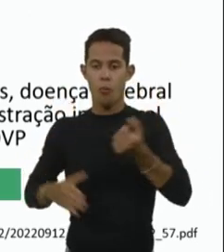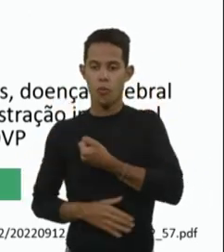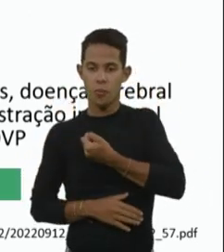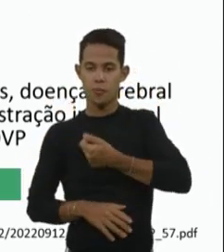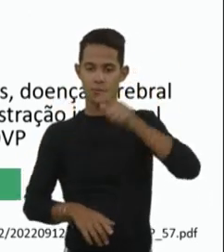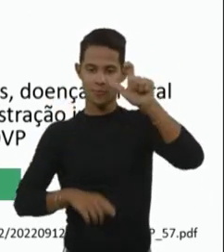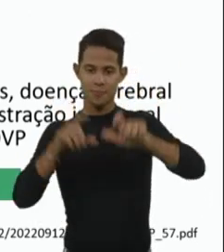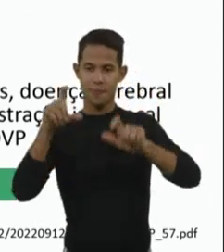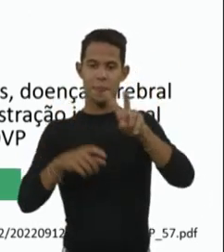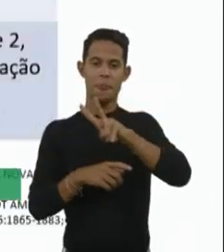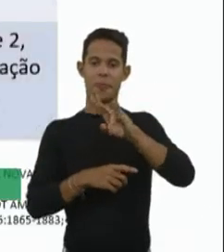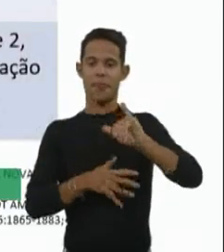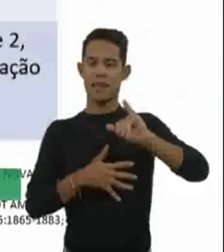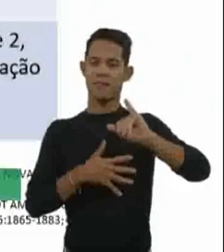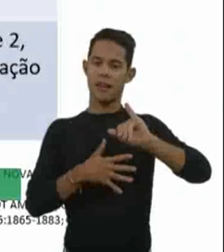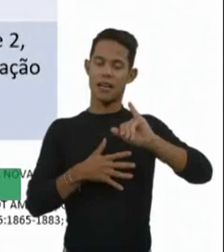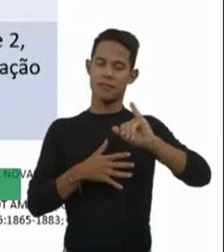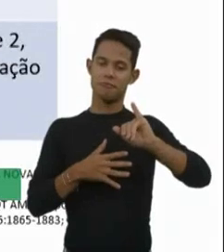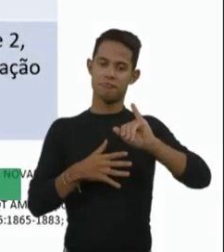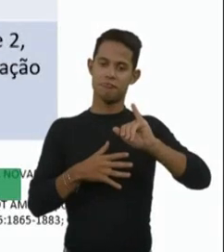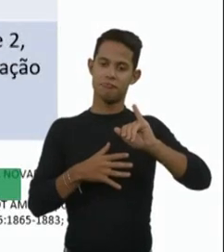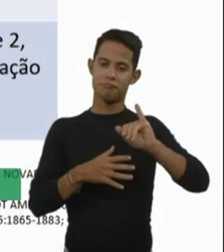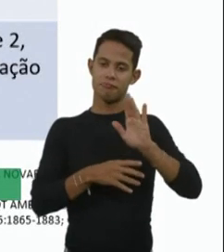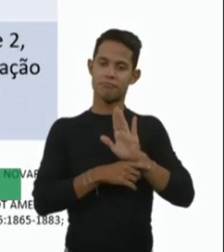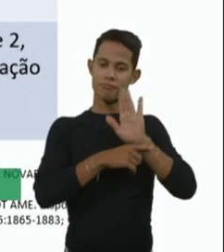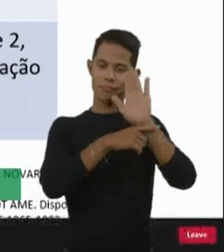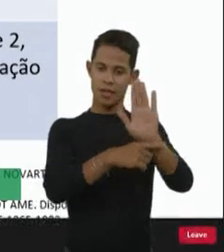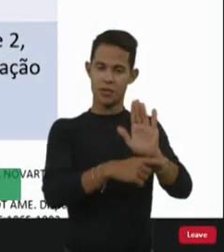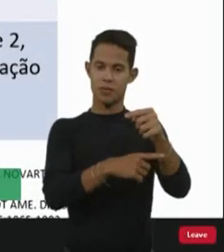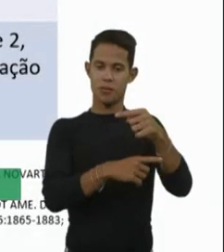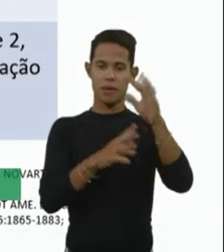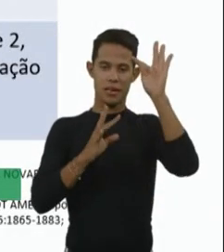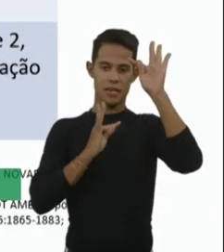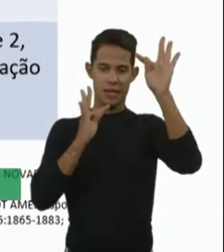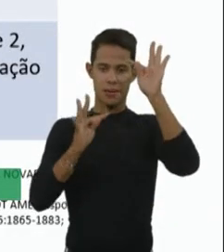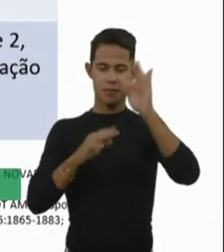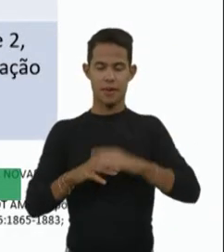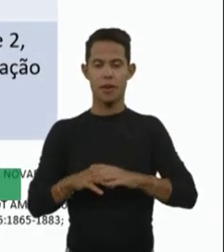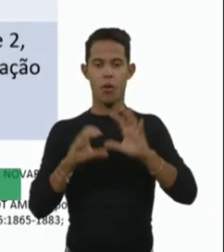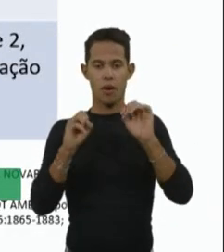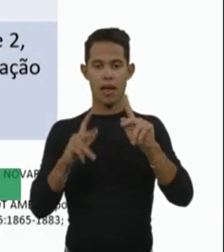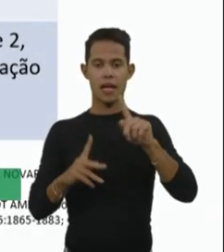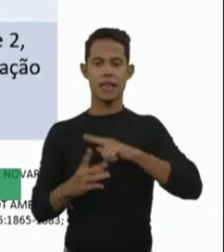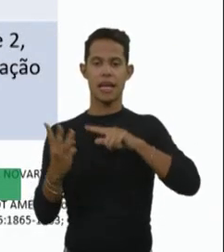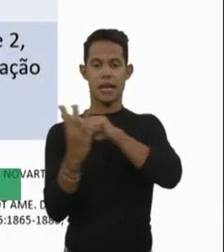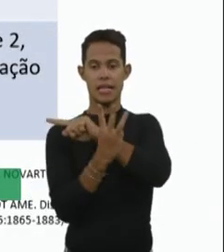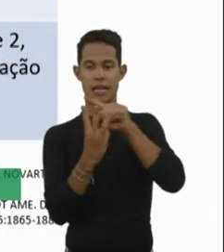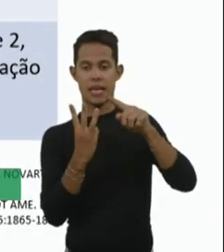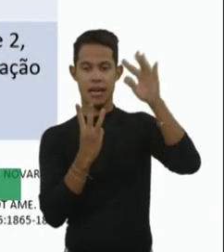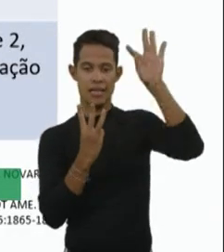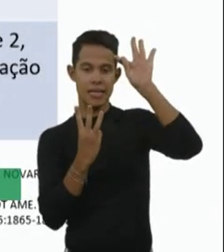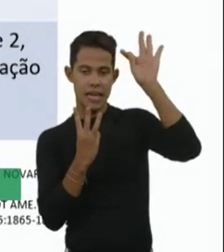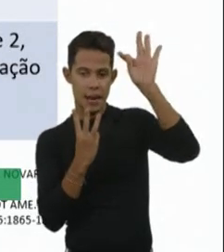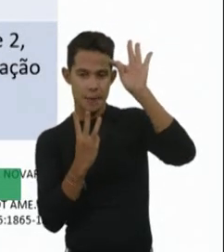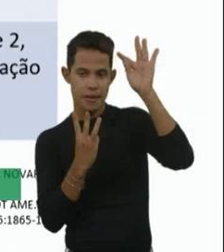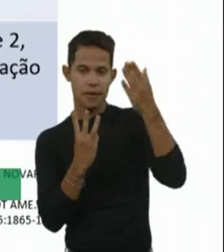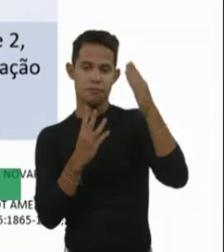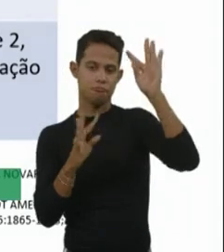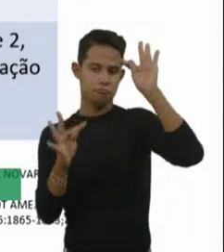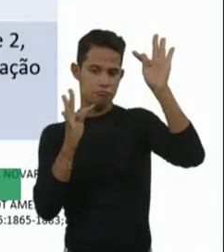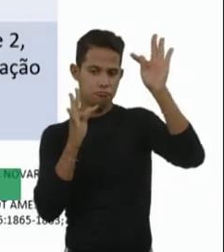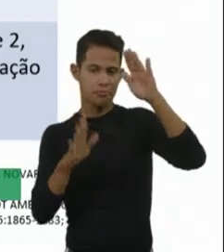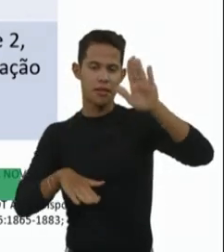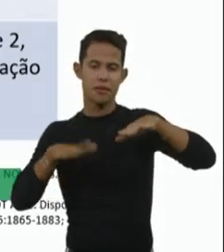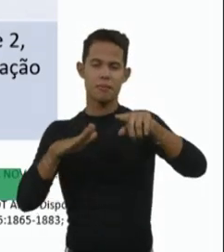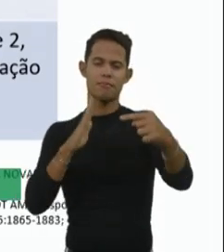beneficiar, então, com essas terapias. Então, assim, a gente tem 3 terapias e aí vocês podem me perguntar, puxa, mas